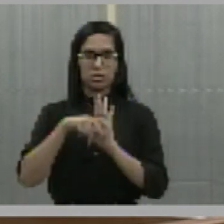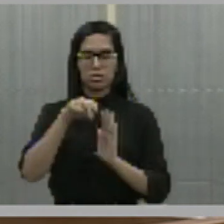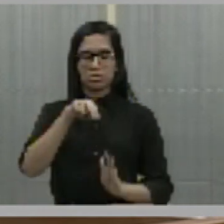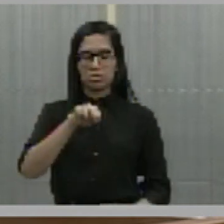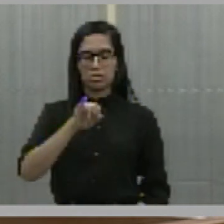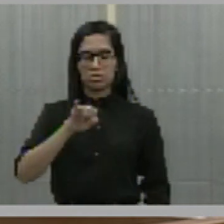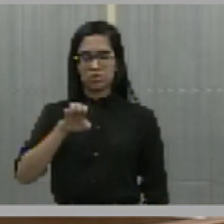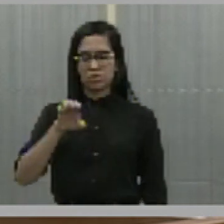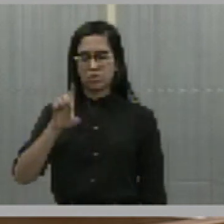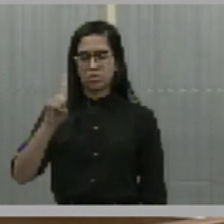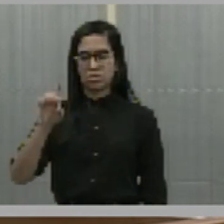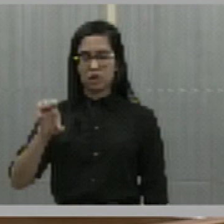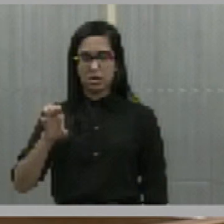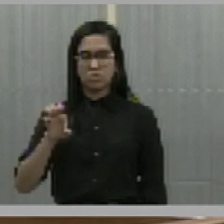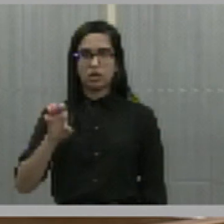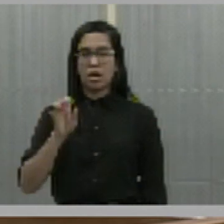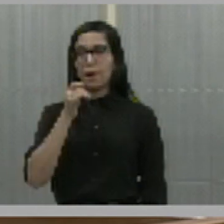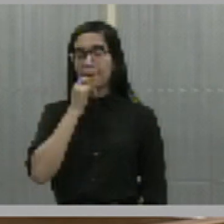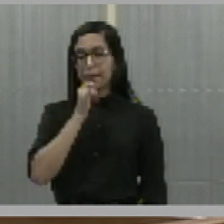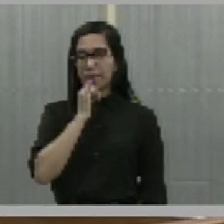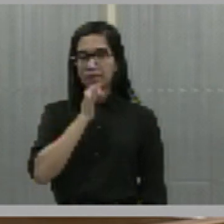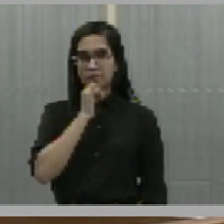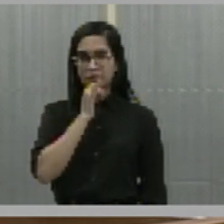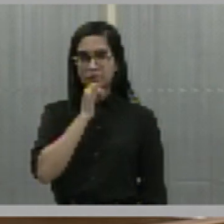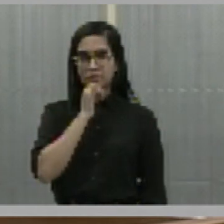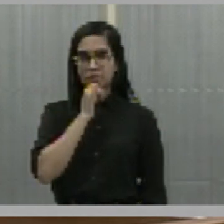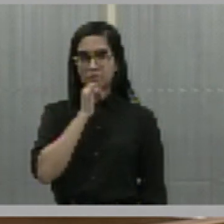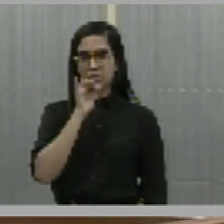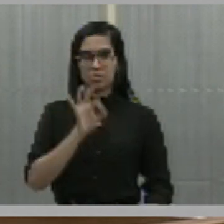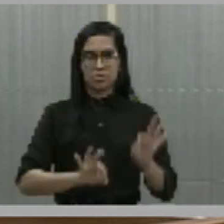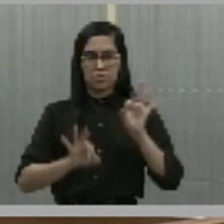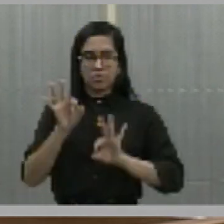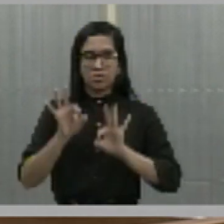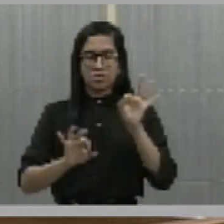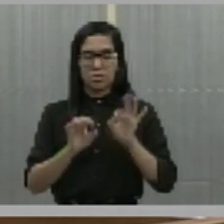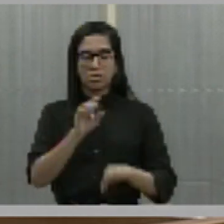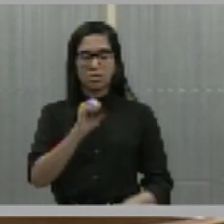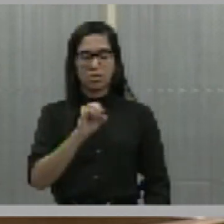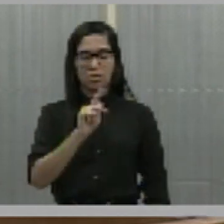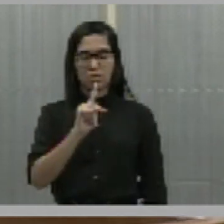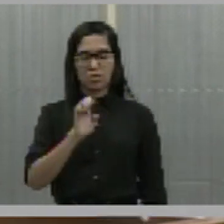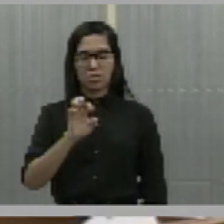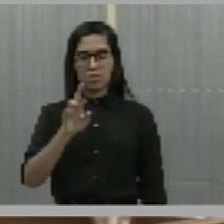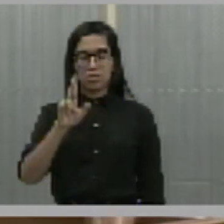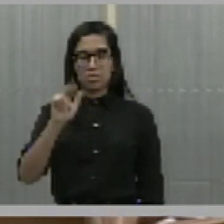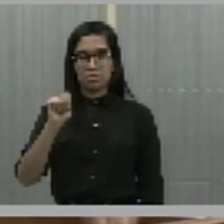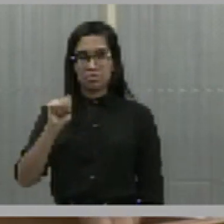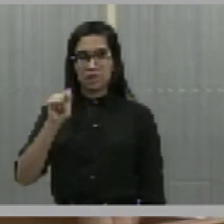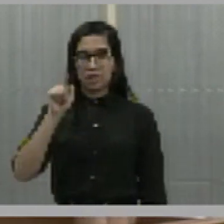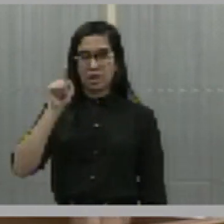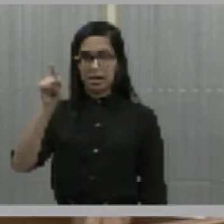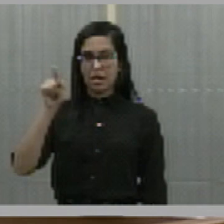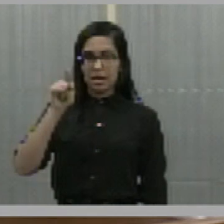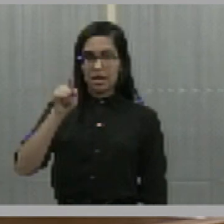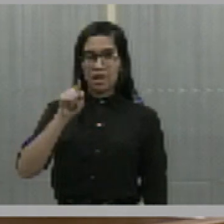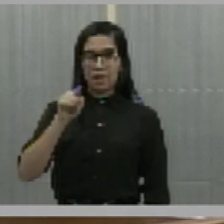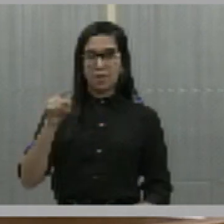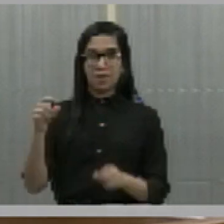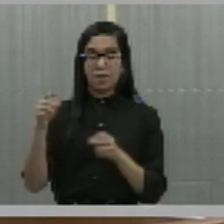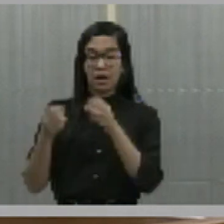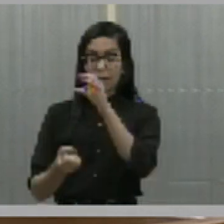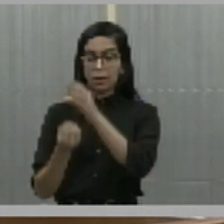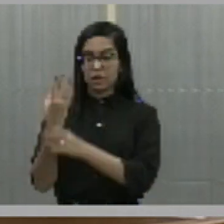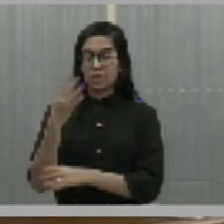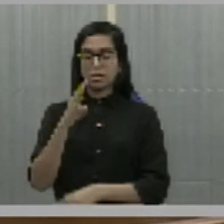a formatação da Ópera da Serra da Capivara, hoje um evento que acontece no Buquerão da Pedra Furada,